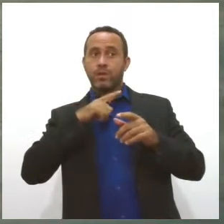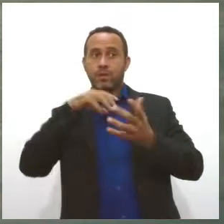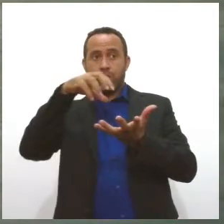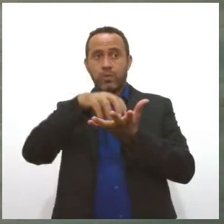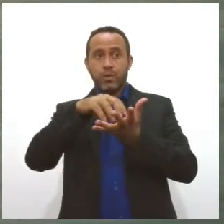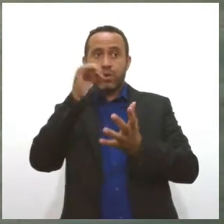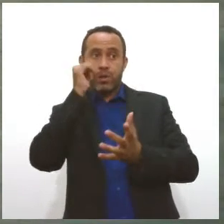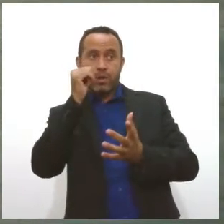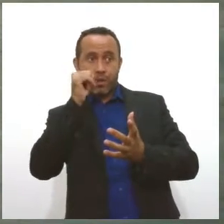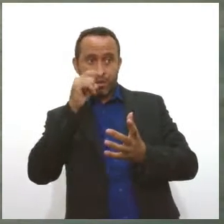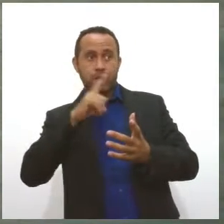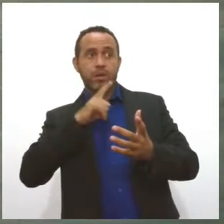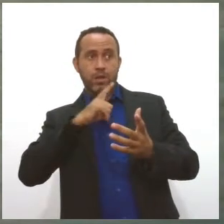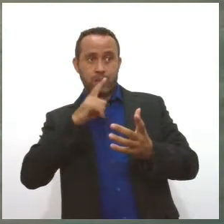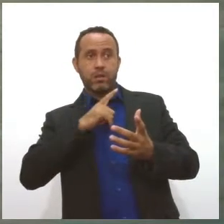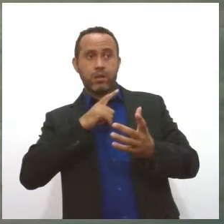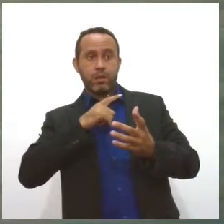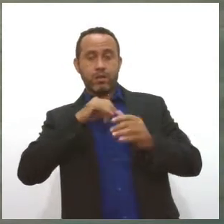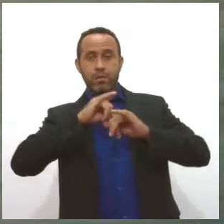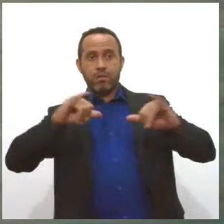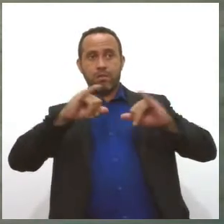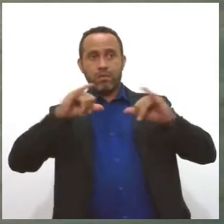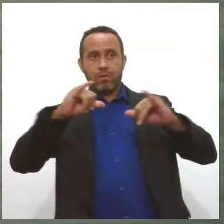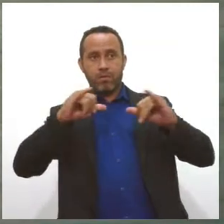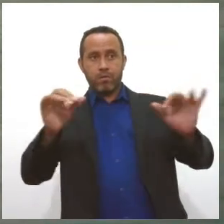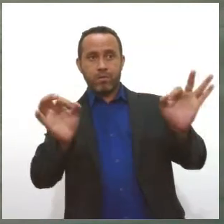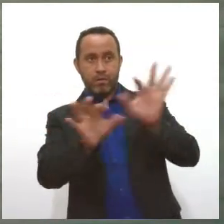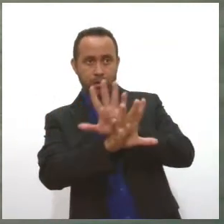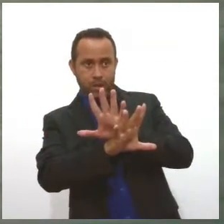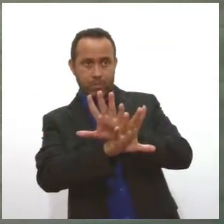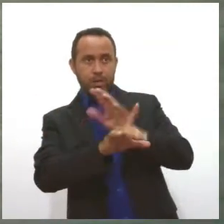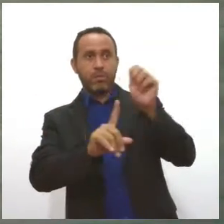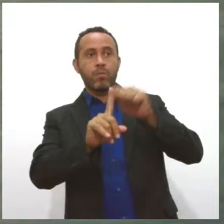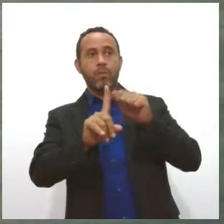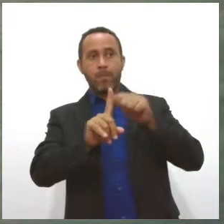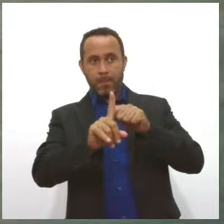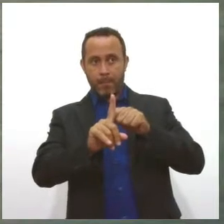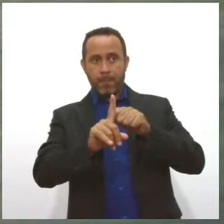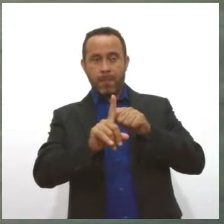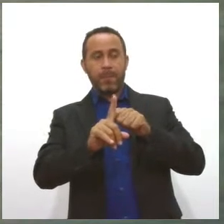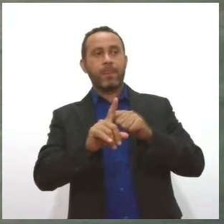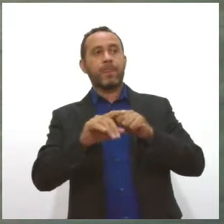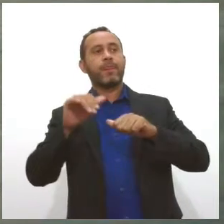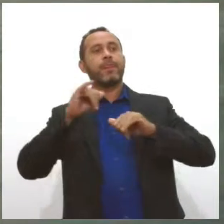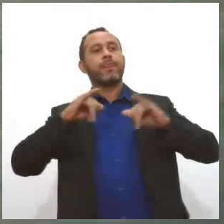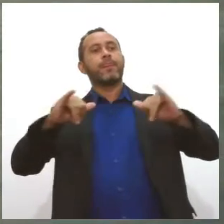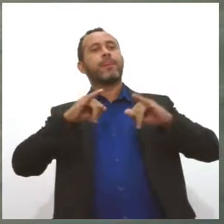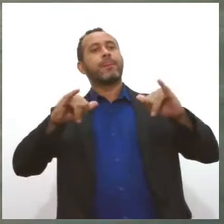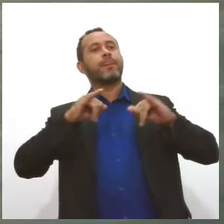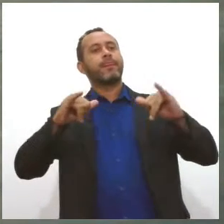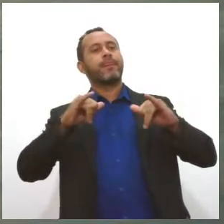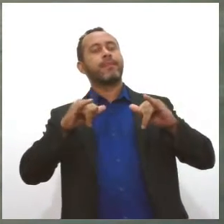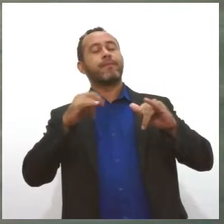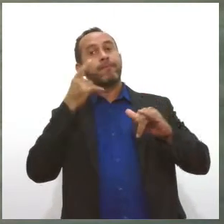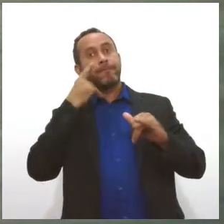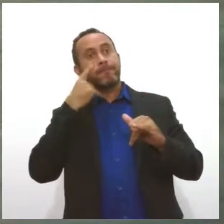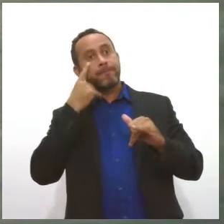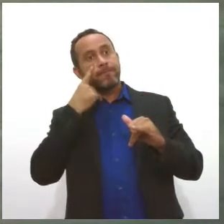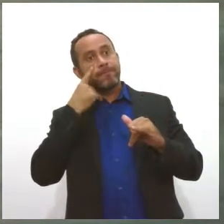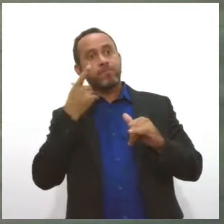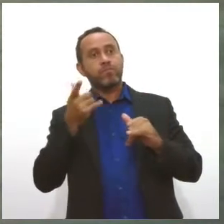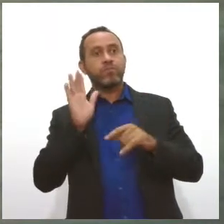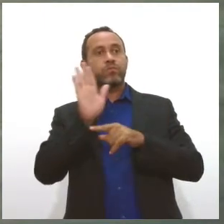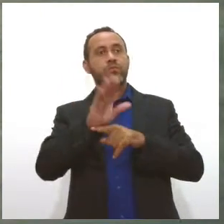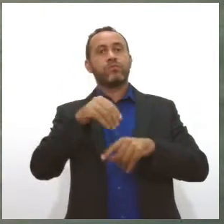aí desenvolvendo, agora encerrando, na verdade, a arrecadação desses lenços, que vão ser doados